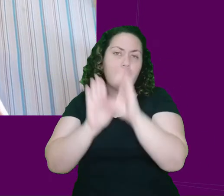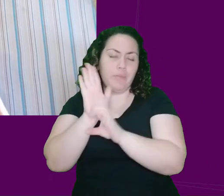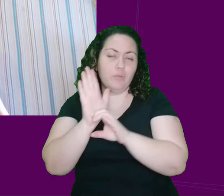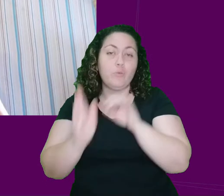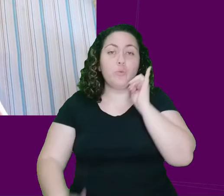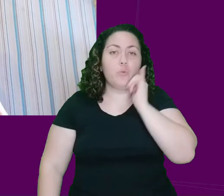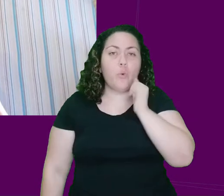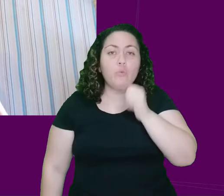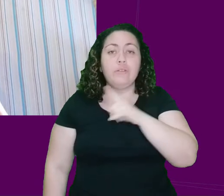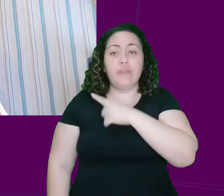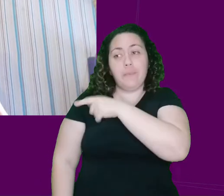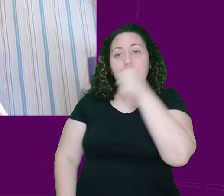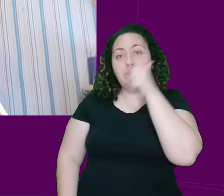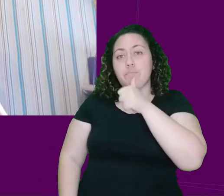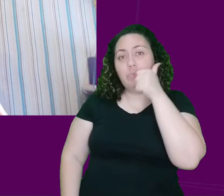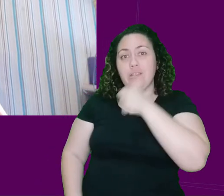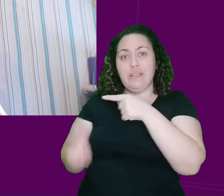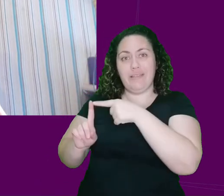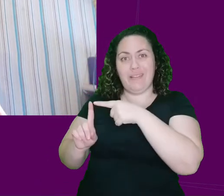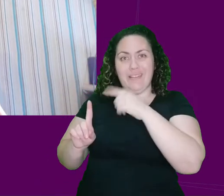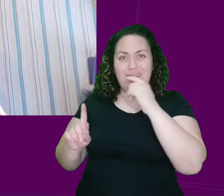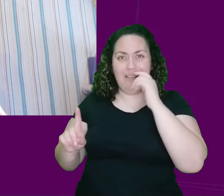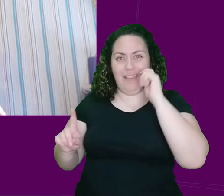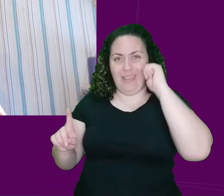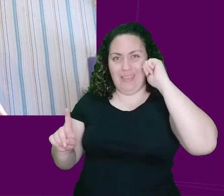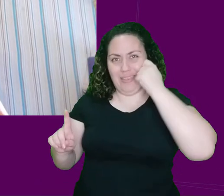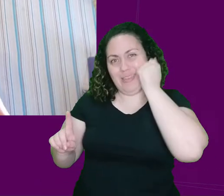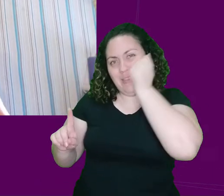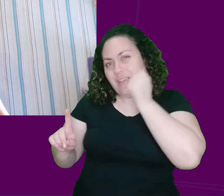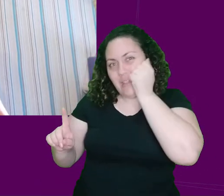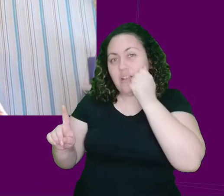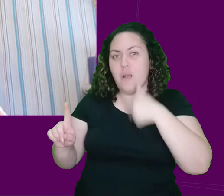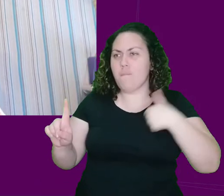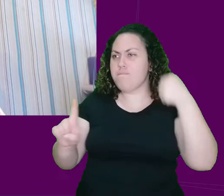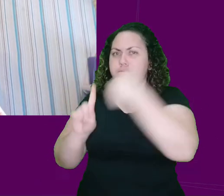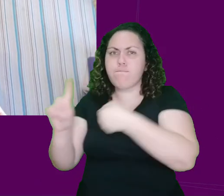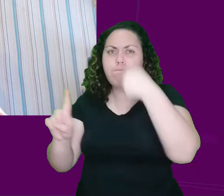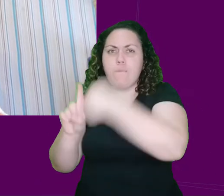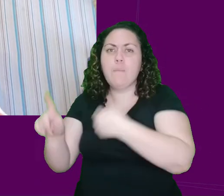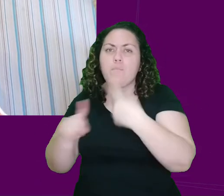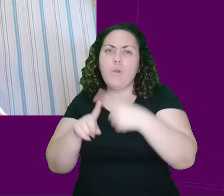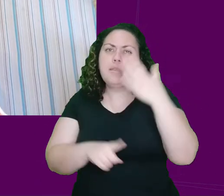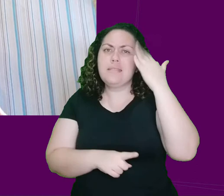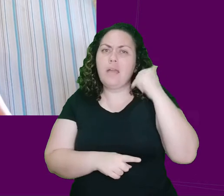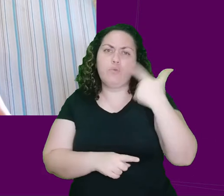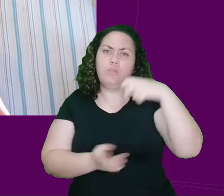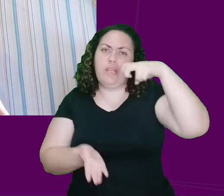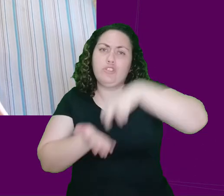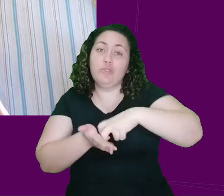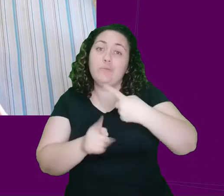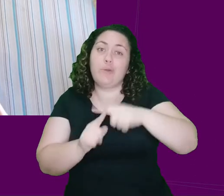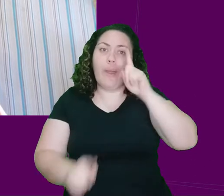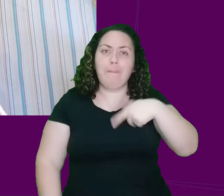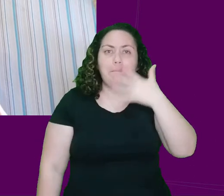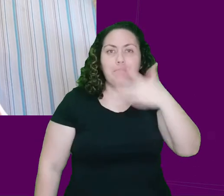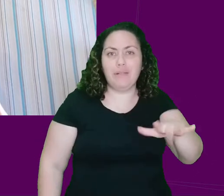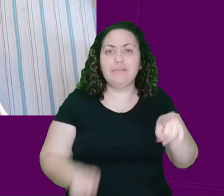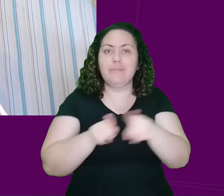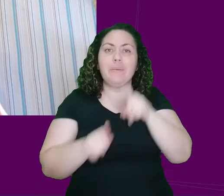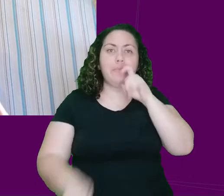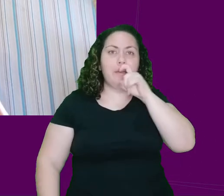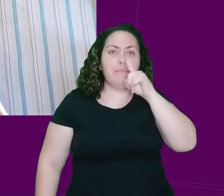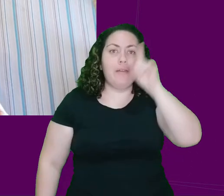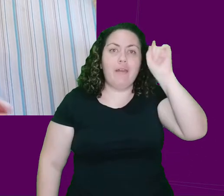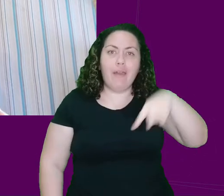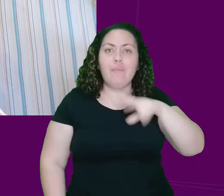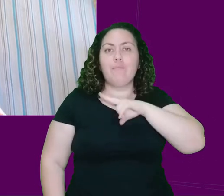coleguinha negra só porque sabia que não ia ser punida, porque a Isabela era uma menina branca e filha de colonos, a gente consegue ver, sim,